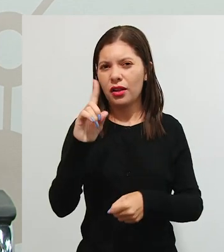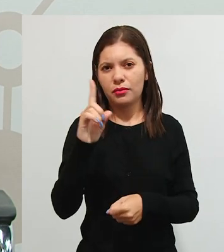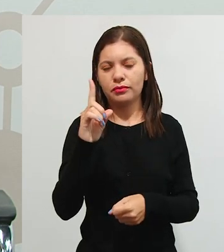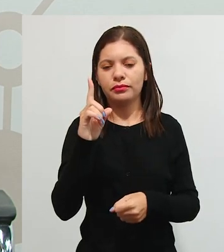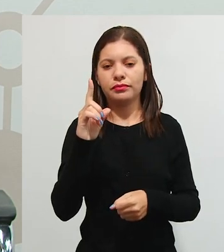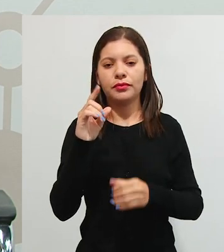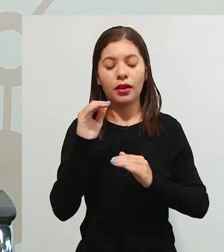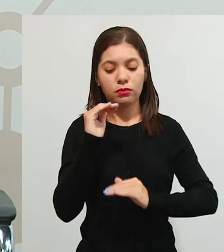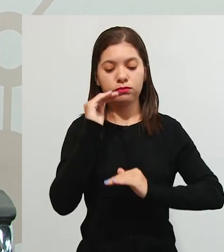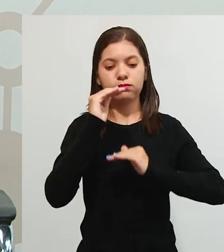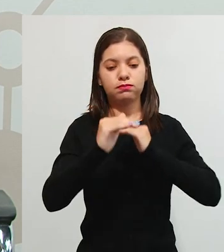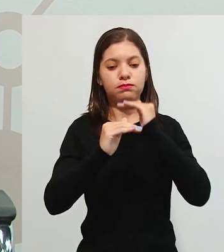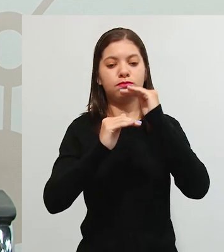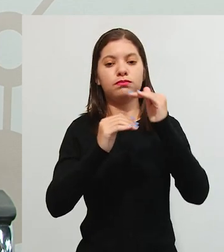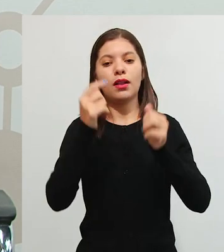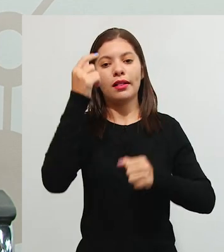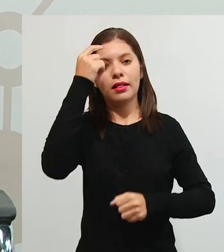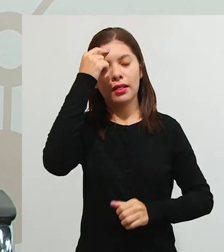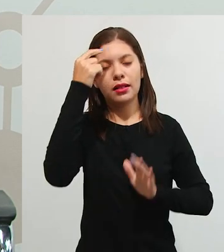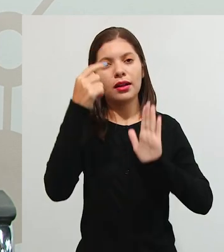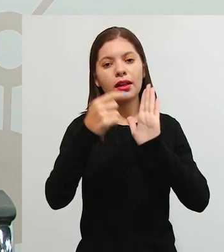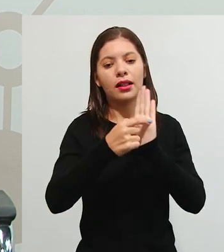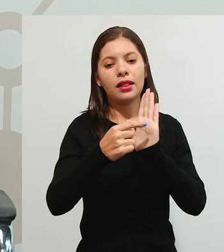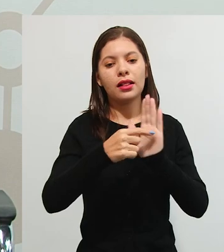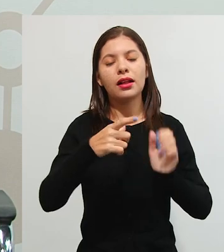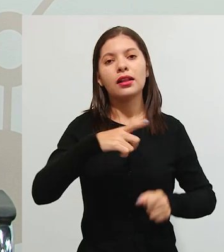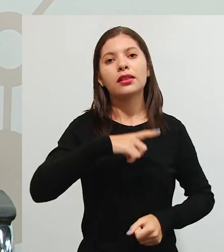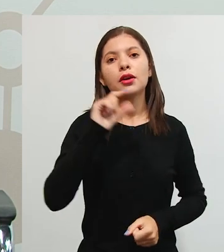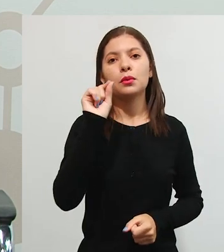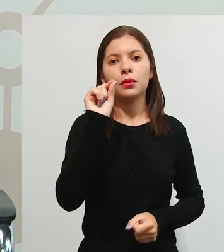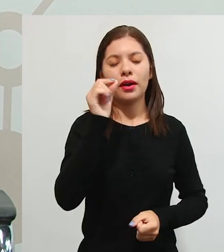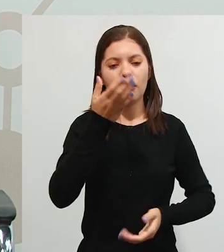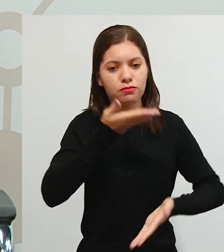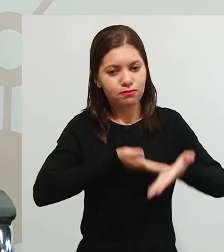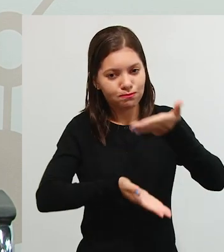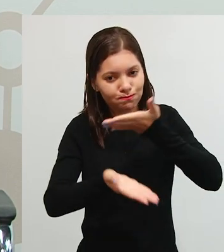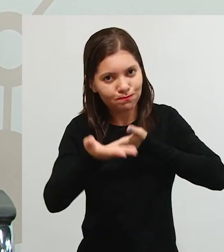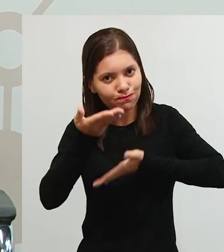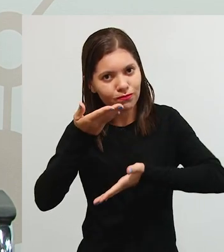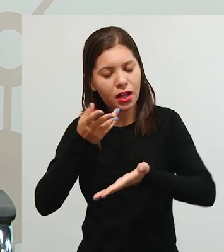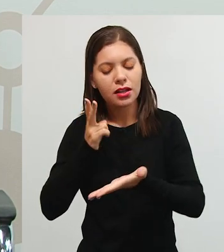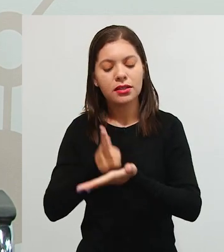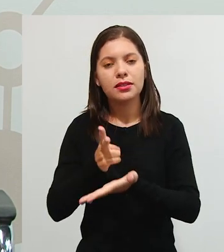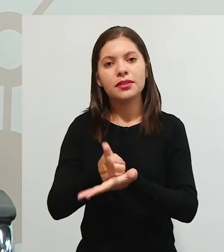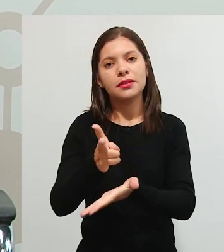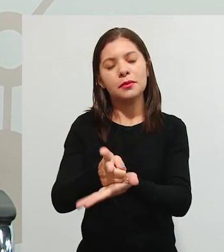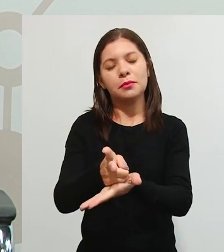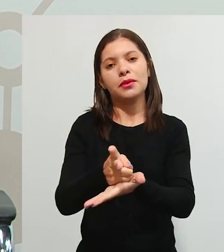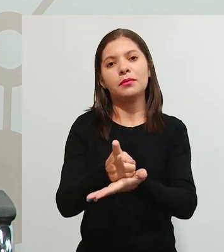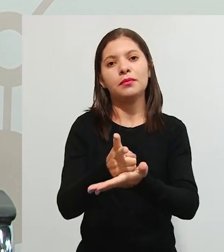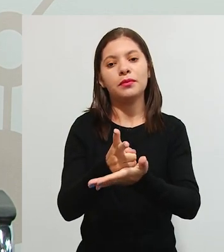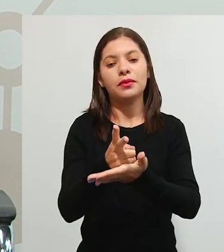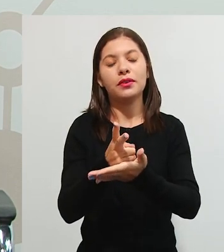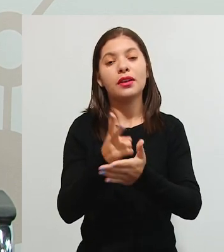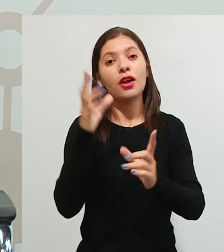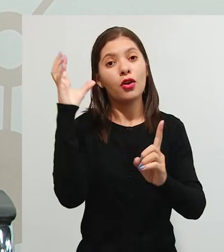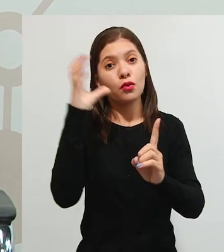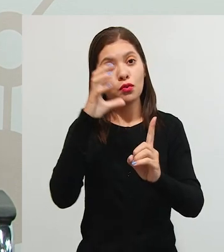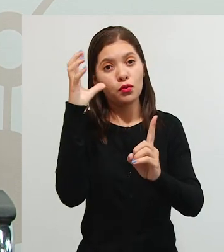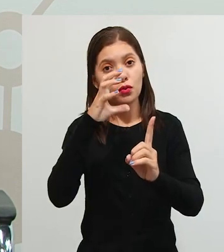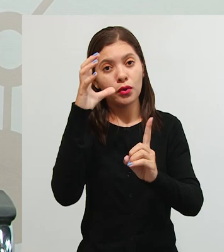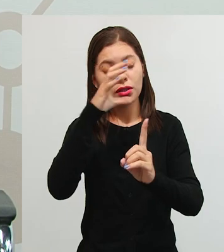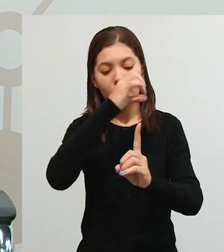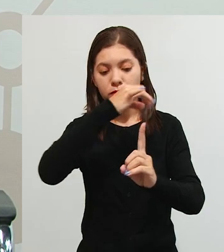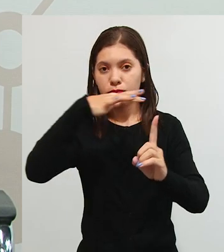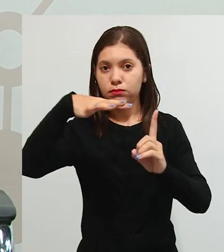Em sua evolução intelectual, há uma interação constante e ininterrupta entre processos internos